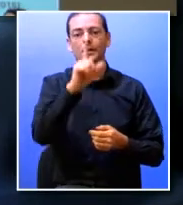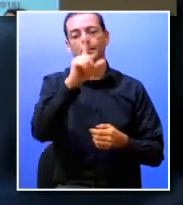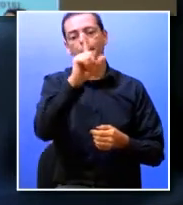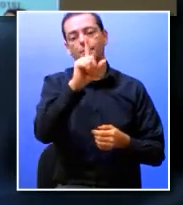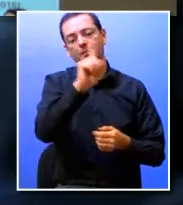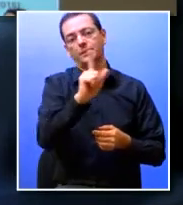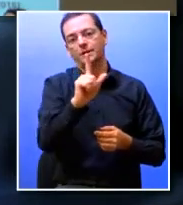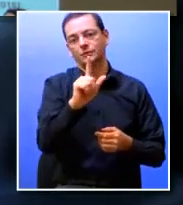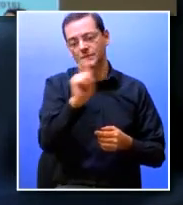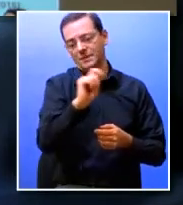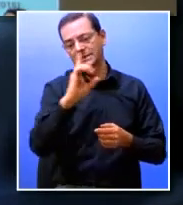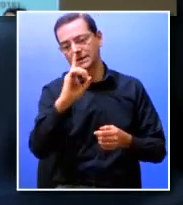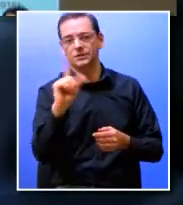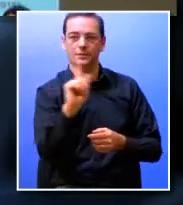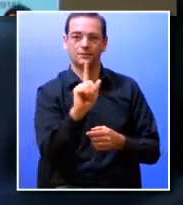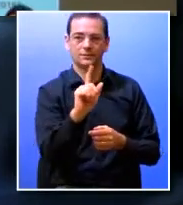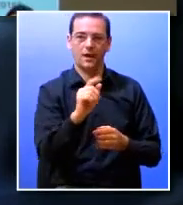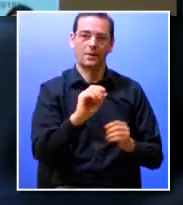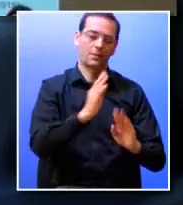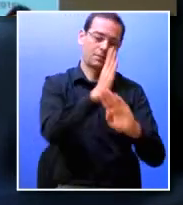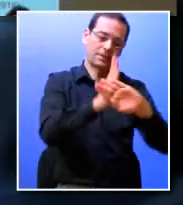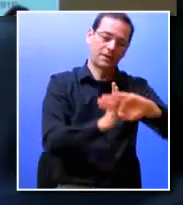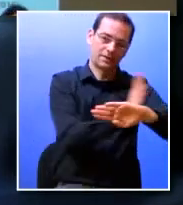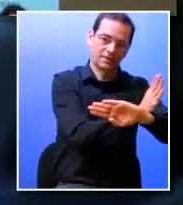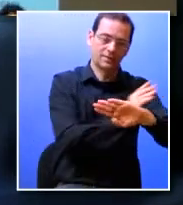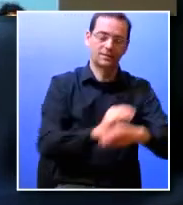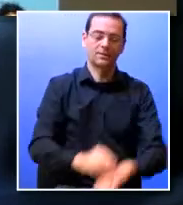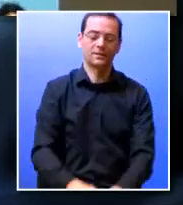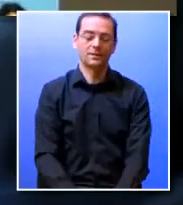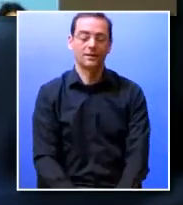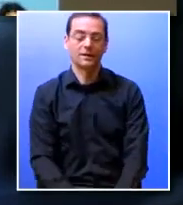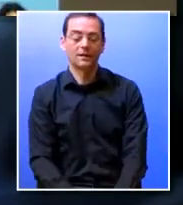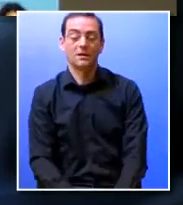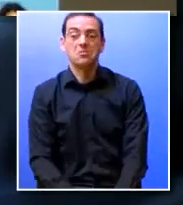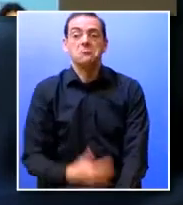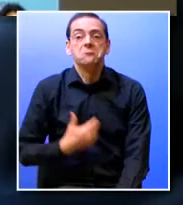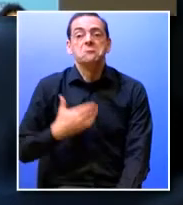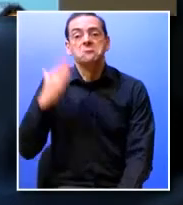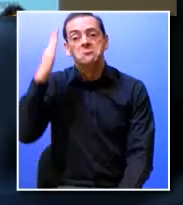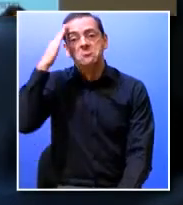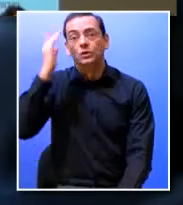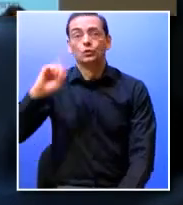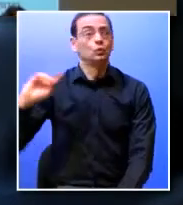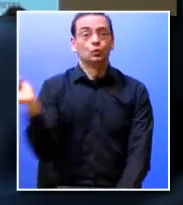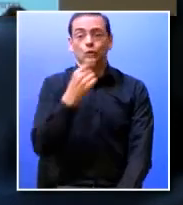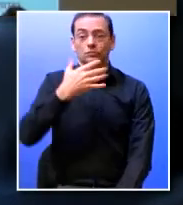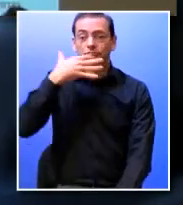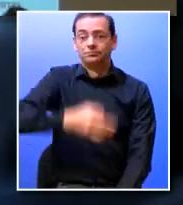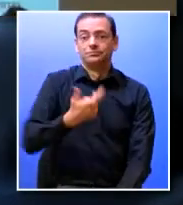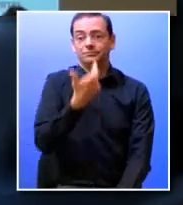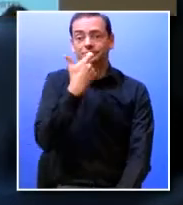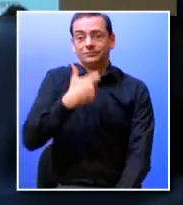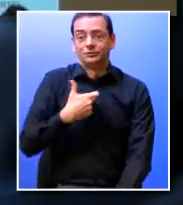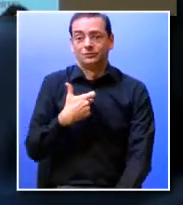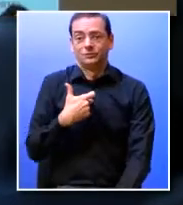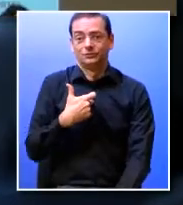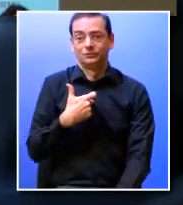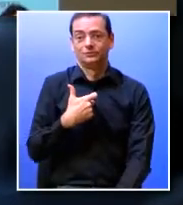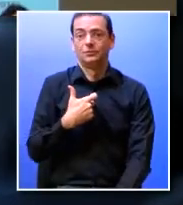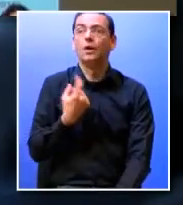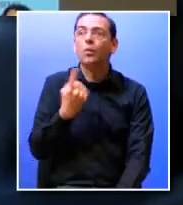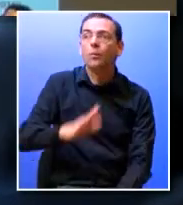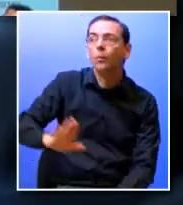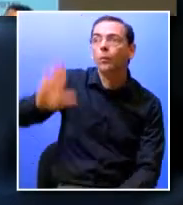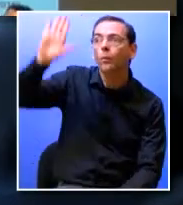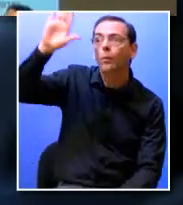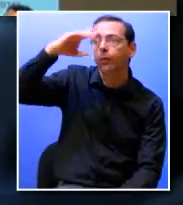e aqui era expectável da minha parte que todos me soubessem responder a esta pergunta como responderam e ninguém levantou